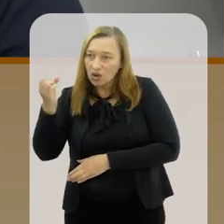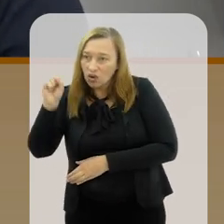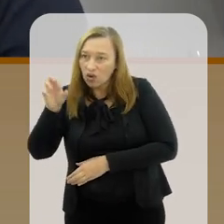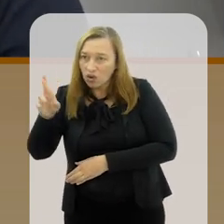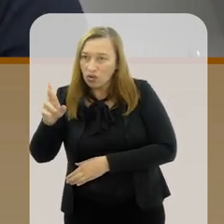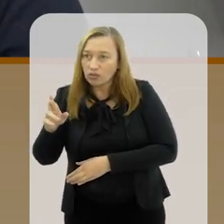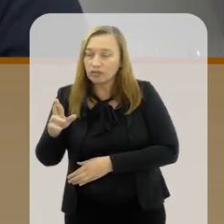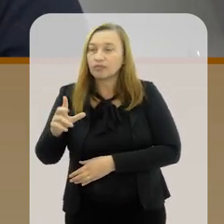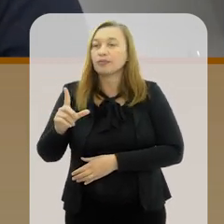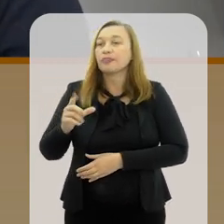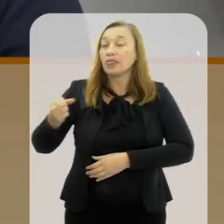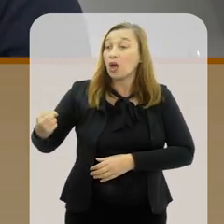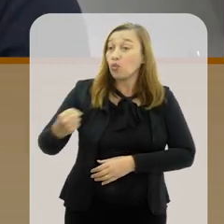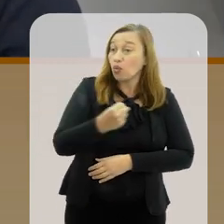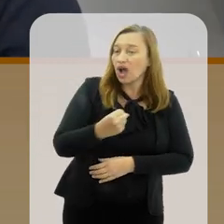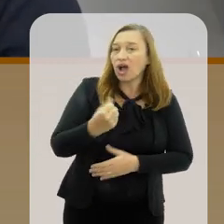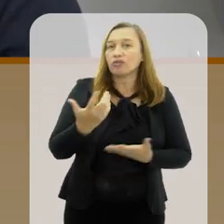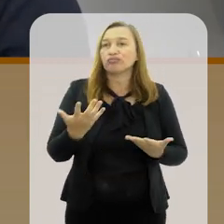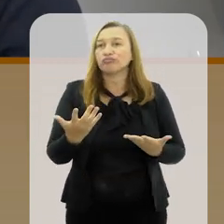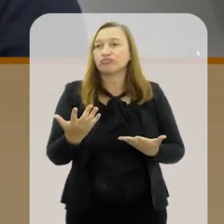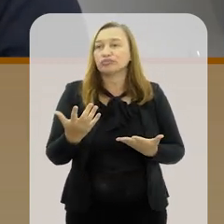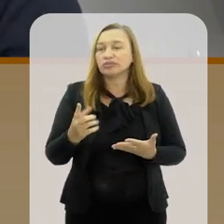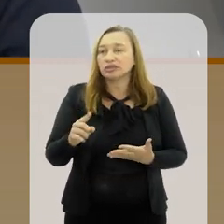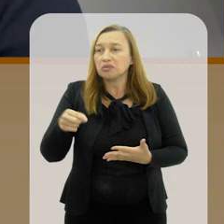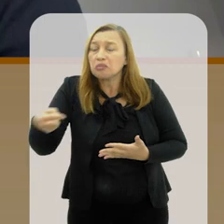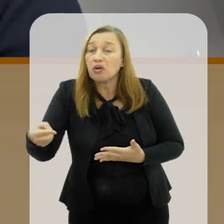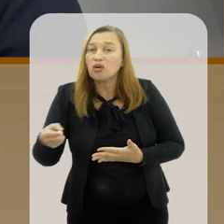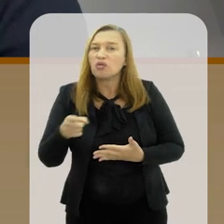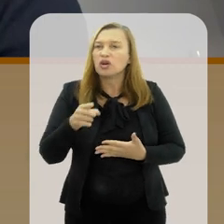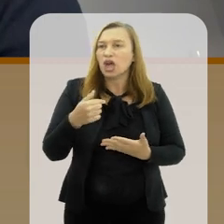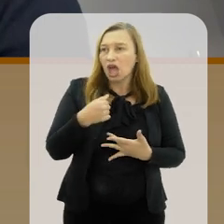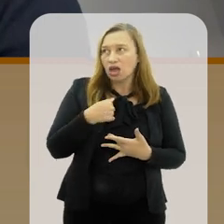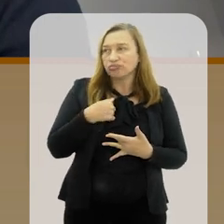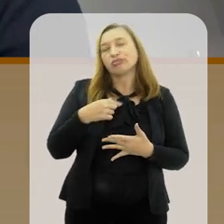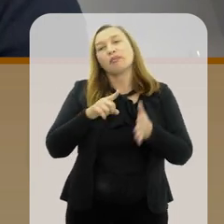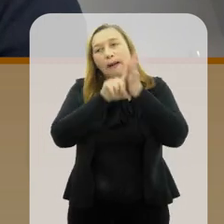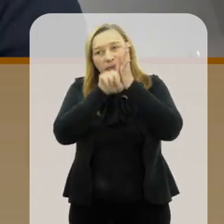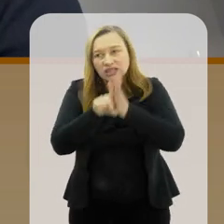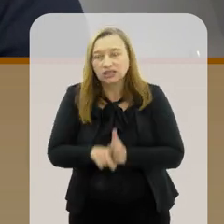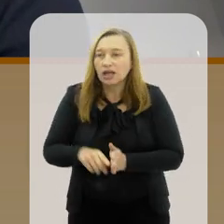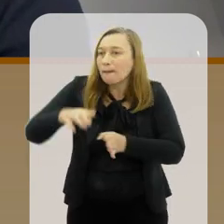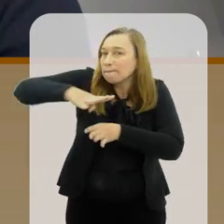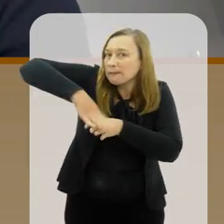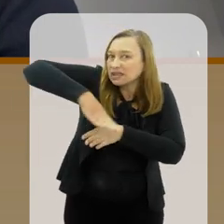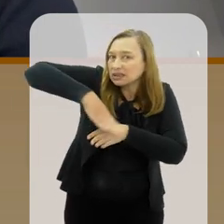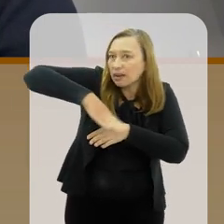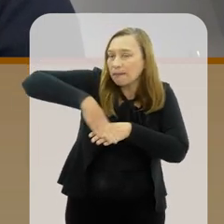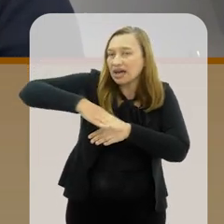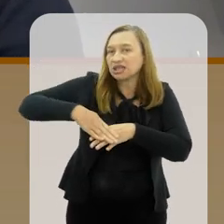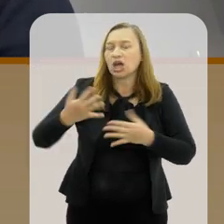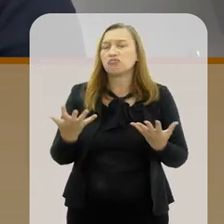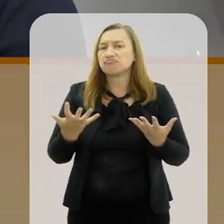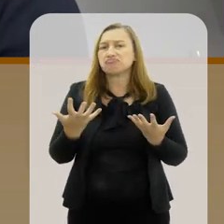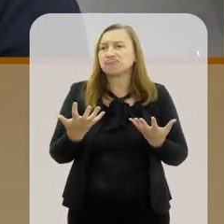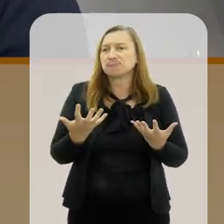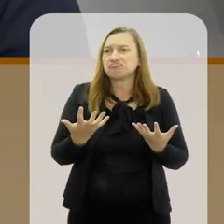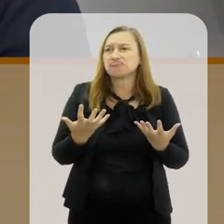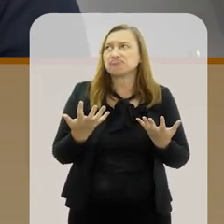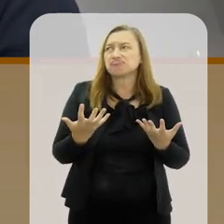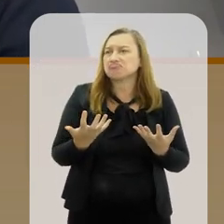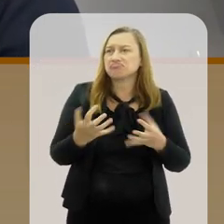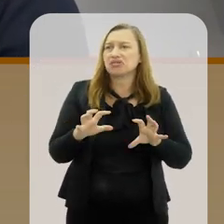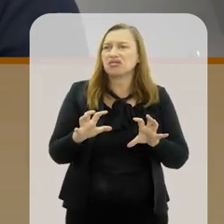simplesmente... É o cargo seguinte, não é... Você como... Na minha pesquisa matemática eu não quero